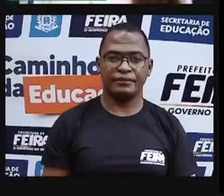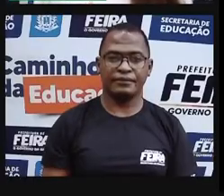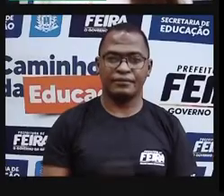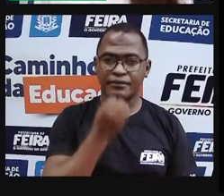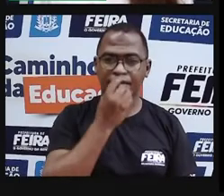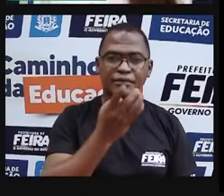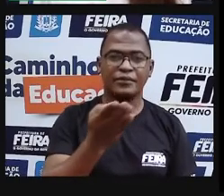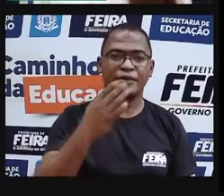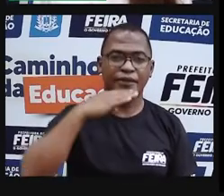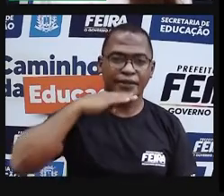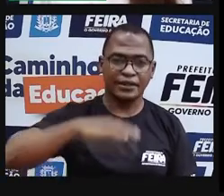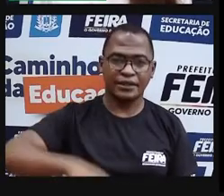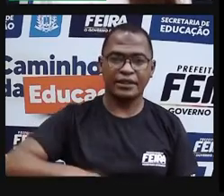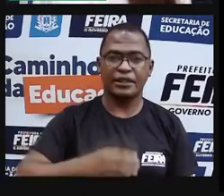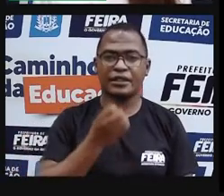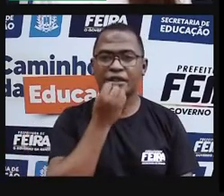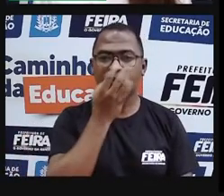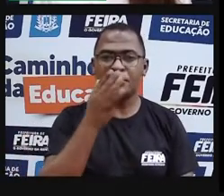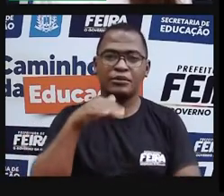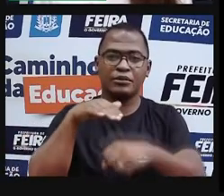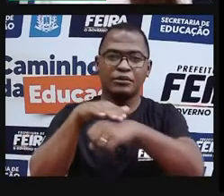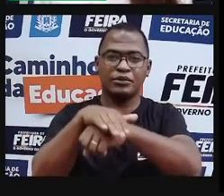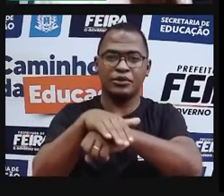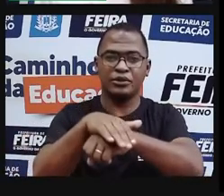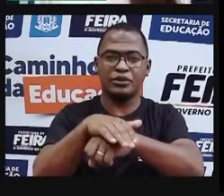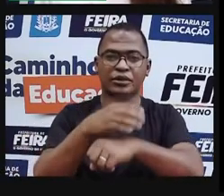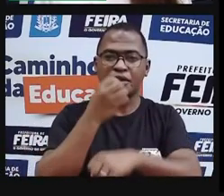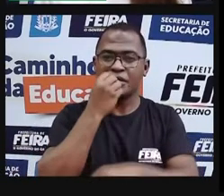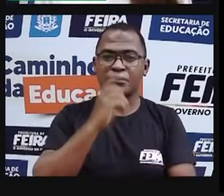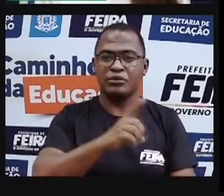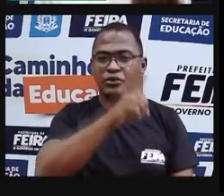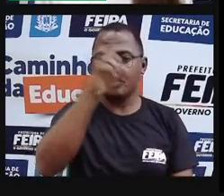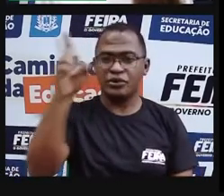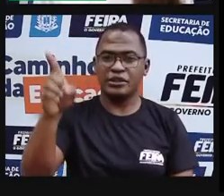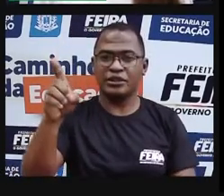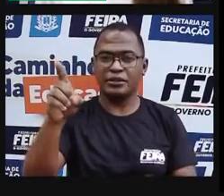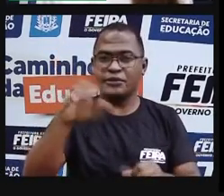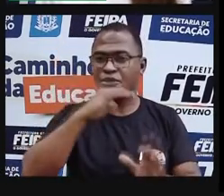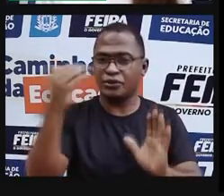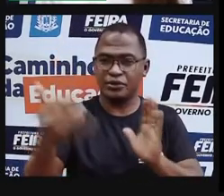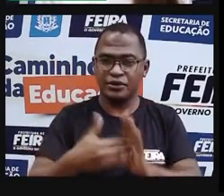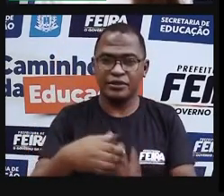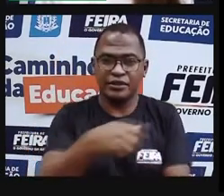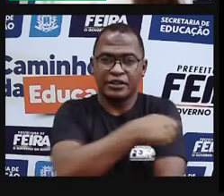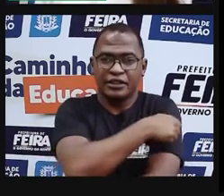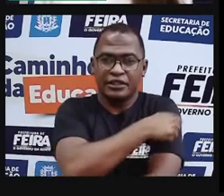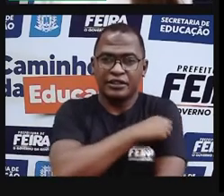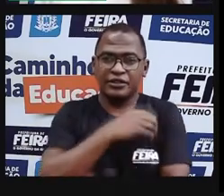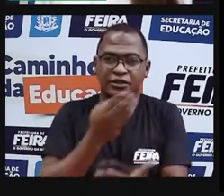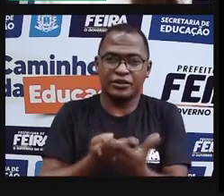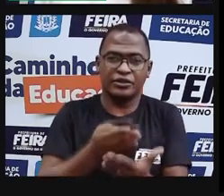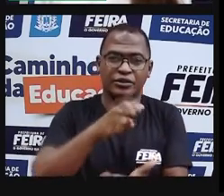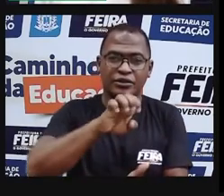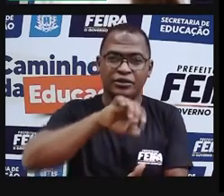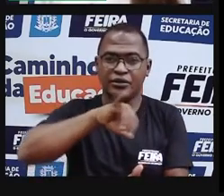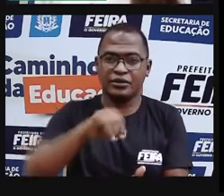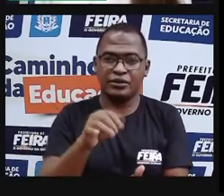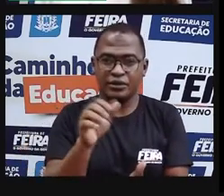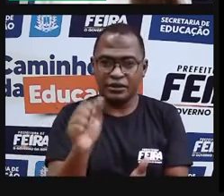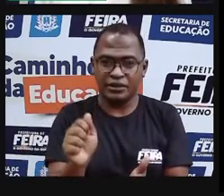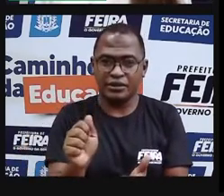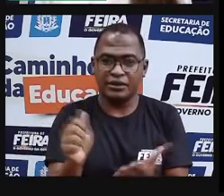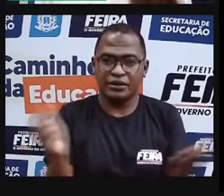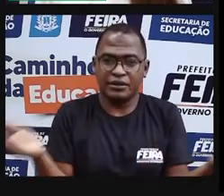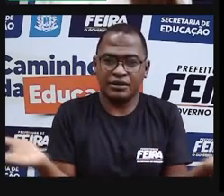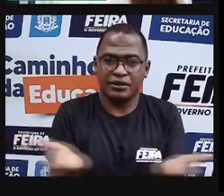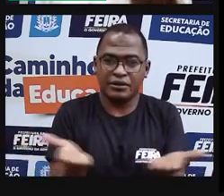Boa tarde, boa noite, bom dia para vocês, alunos da EJA. Mais uma vez, estamos aqui